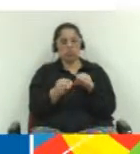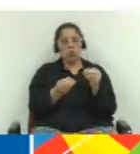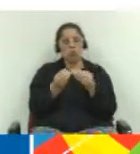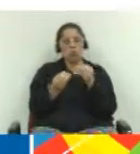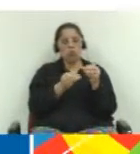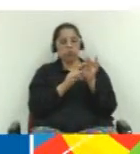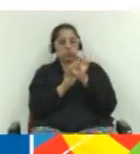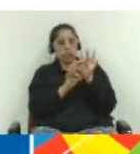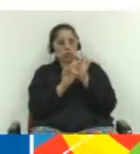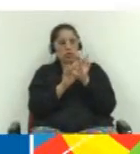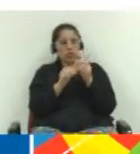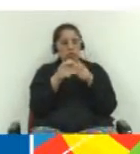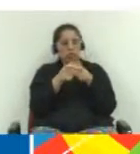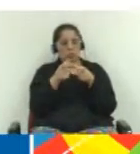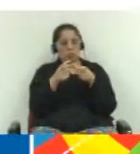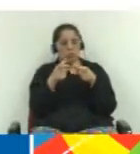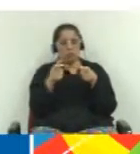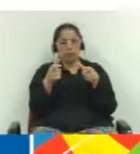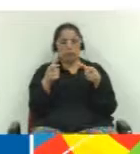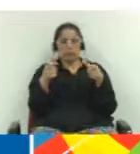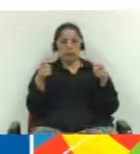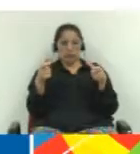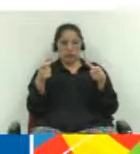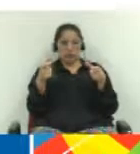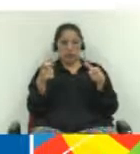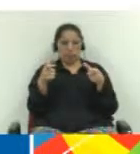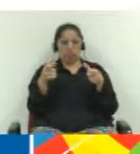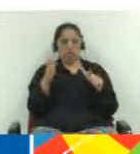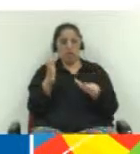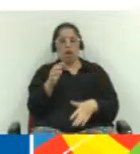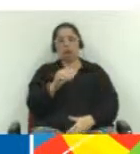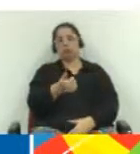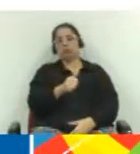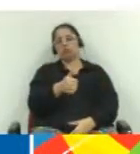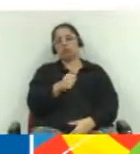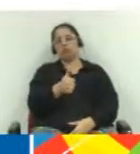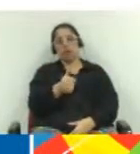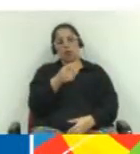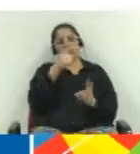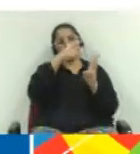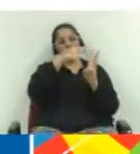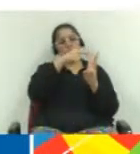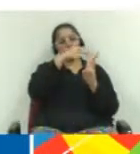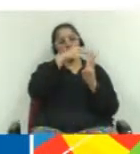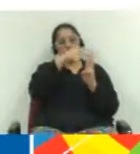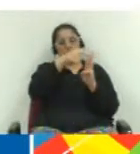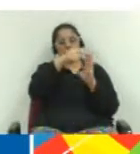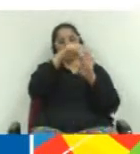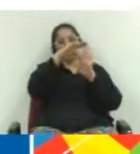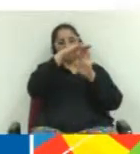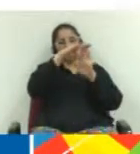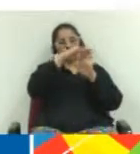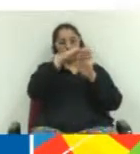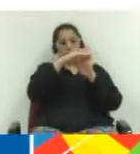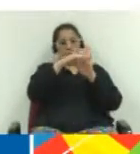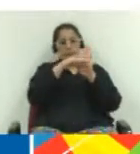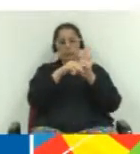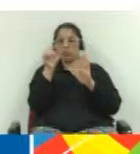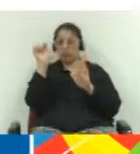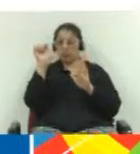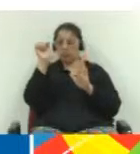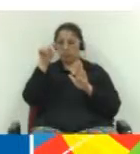Família, aí tinha lá a quantidade e também um plano de expansão. Então, essa foi a primeira fase,